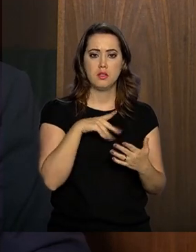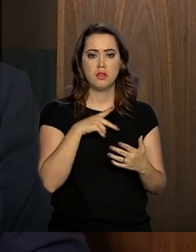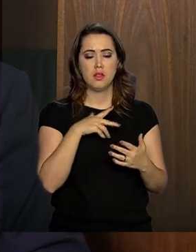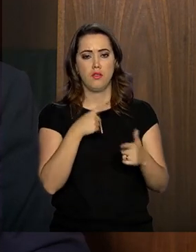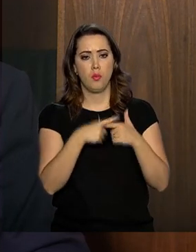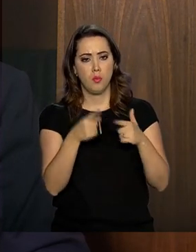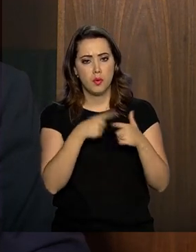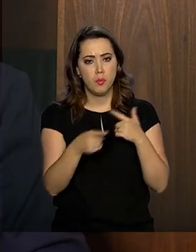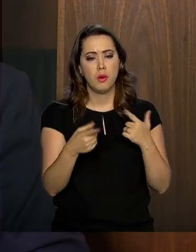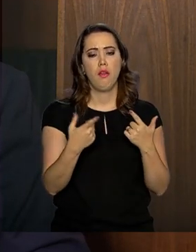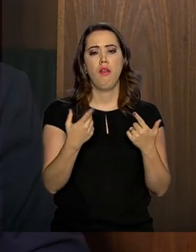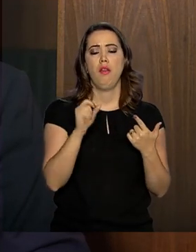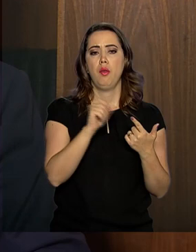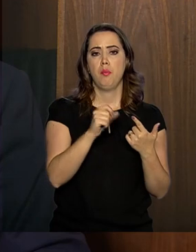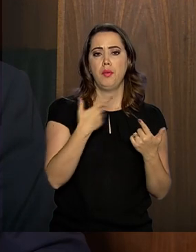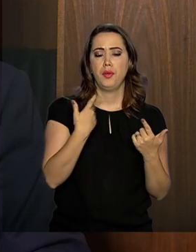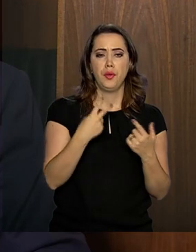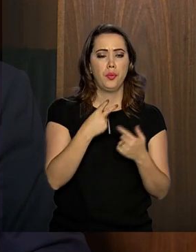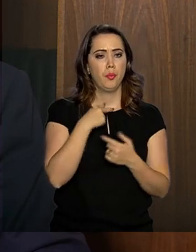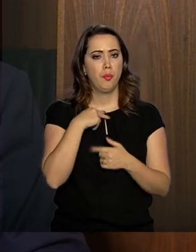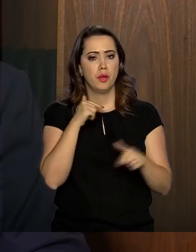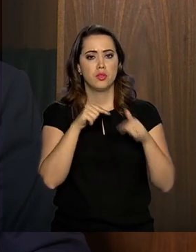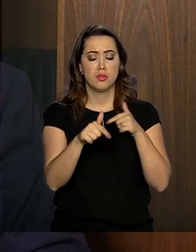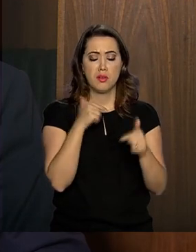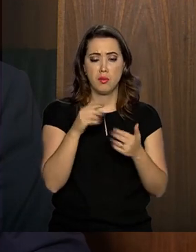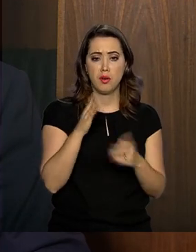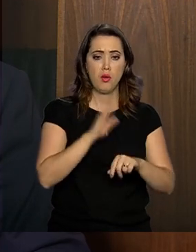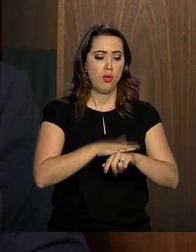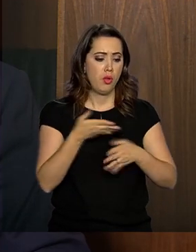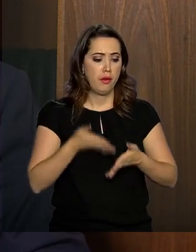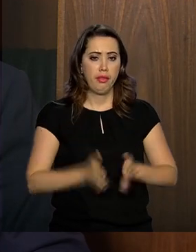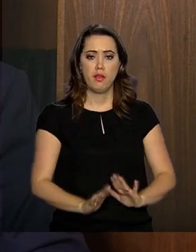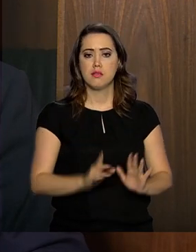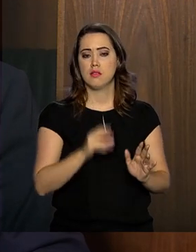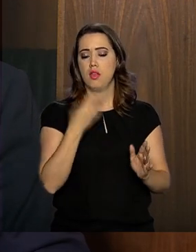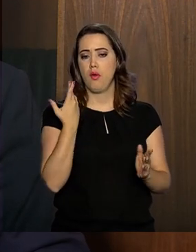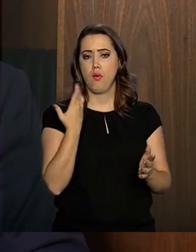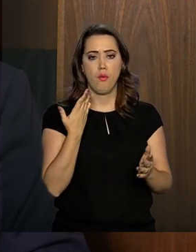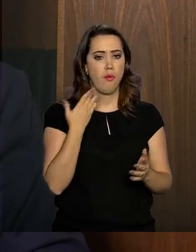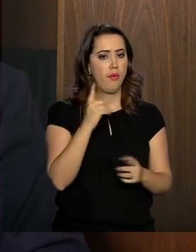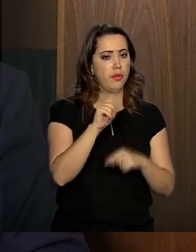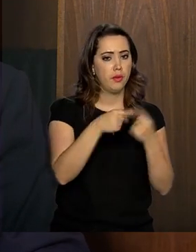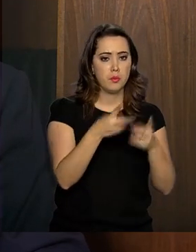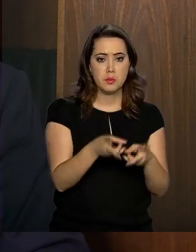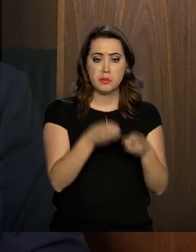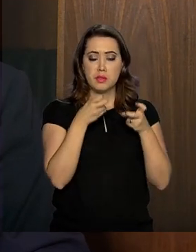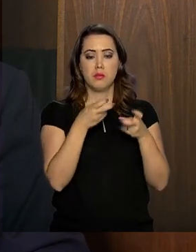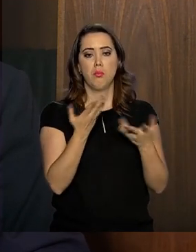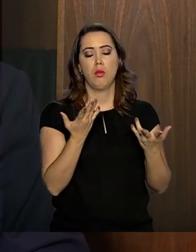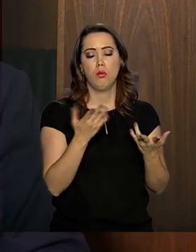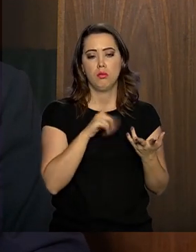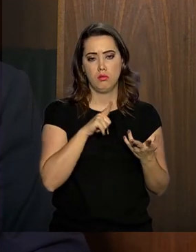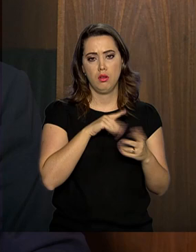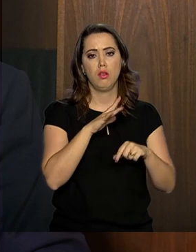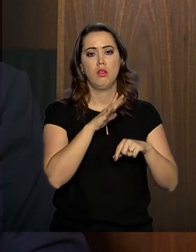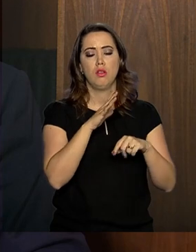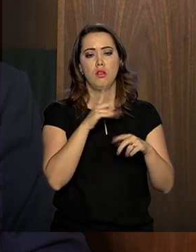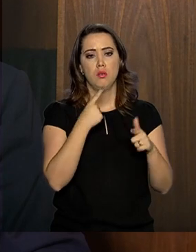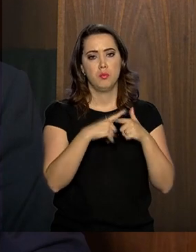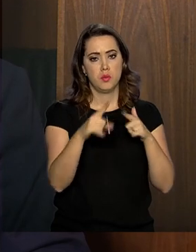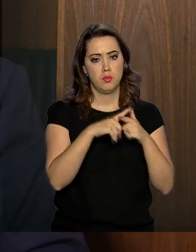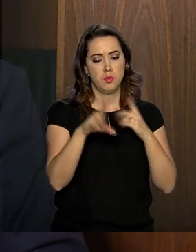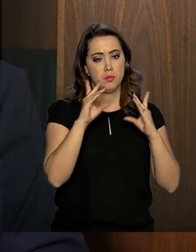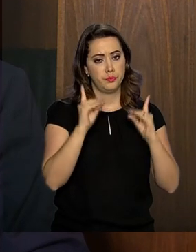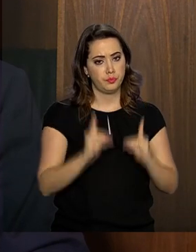acidente que o incapacitou, ou na hora em que nasceu, ou na hora em que foi diagnosticado com um